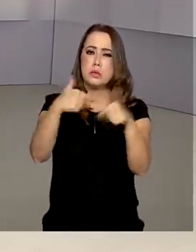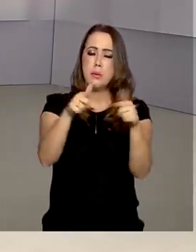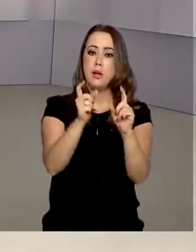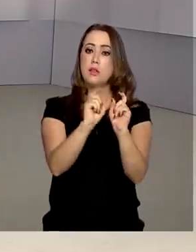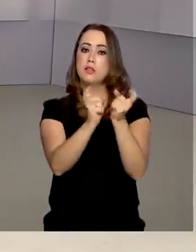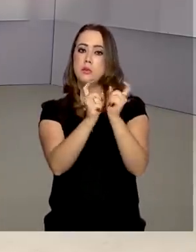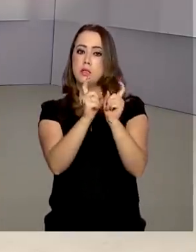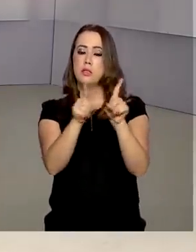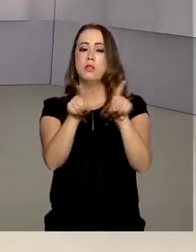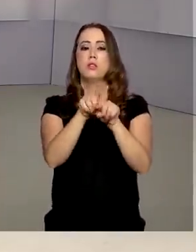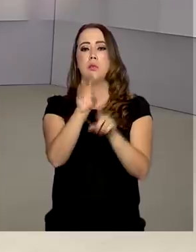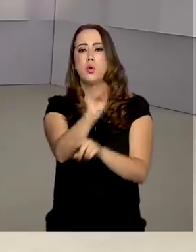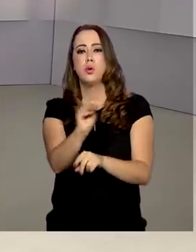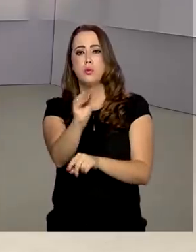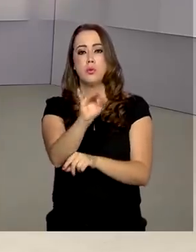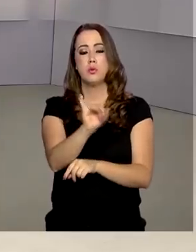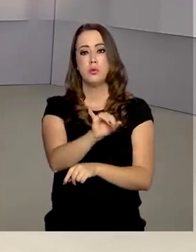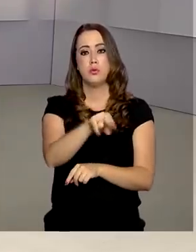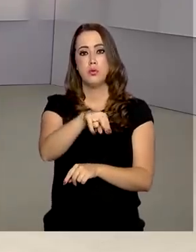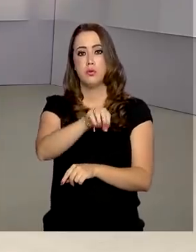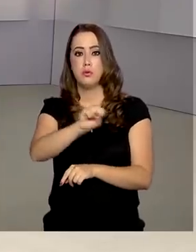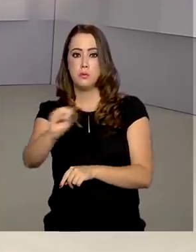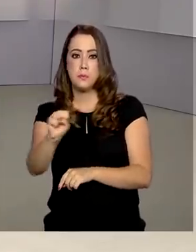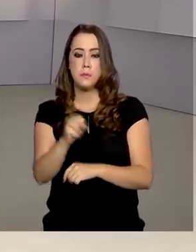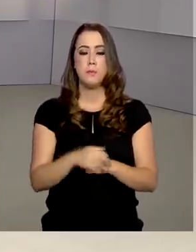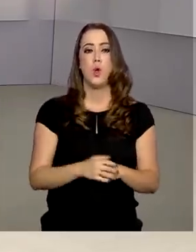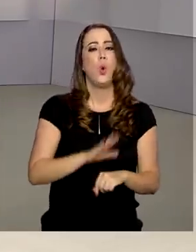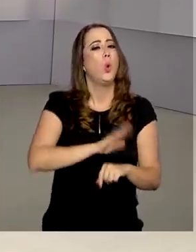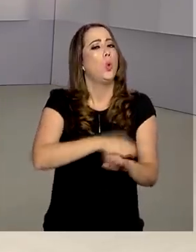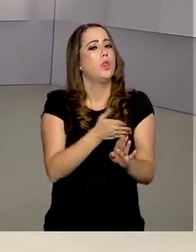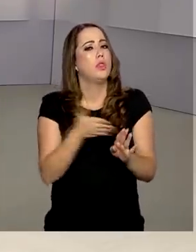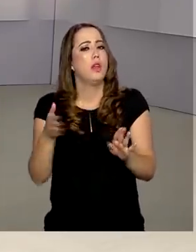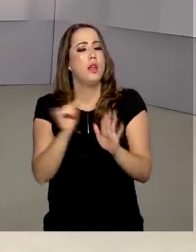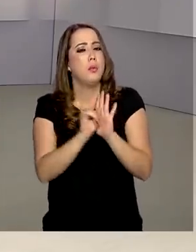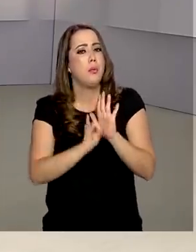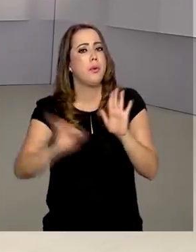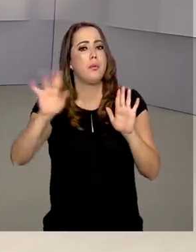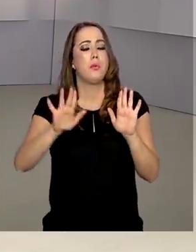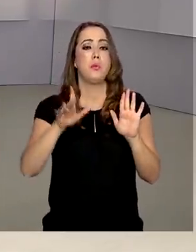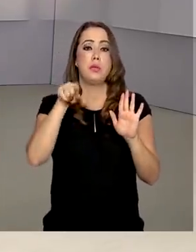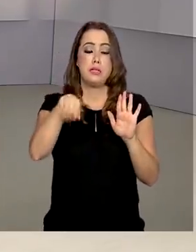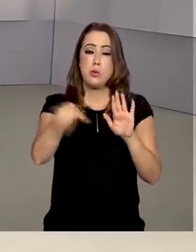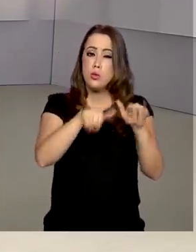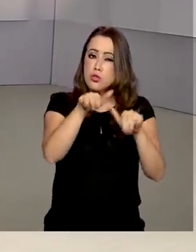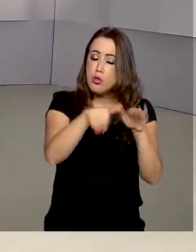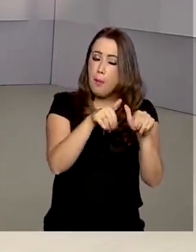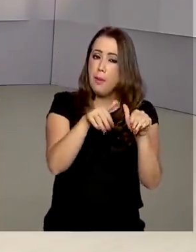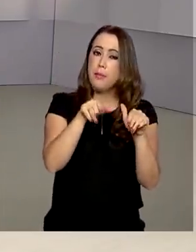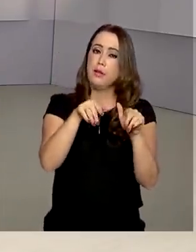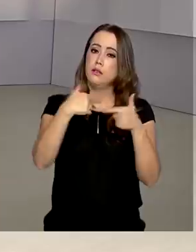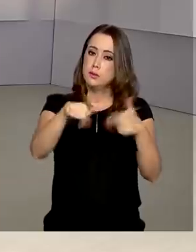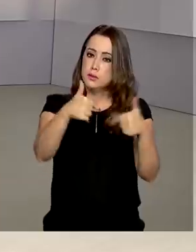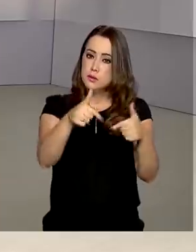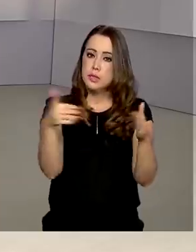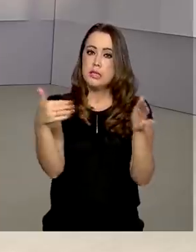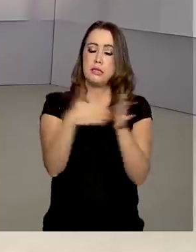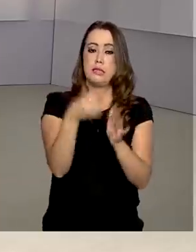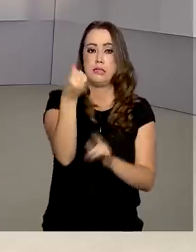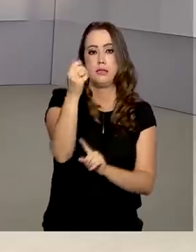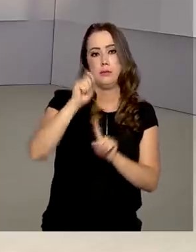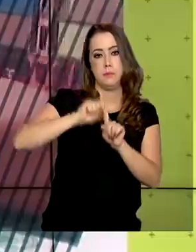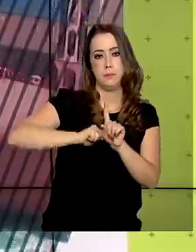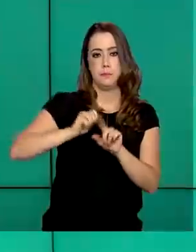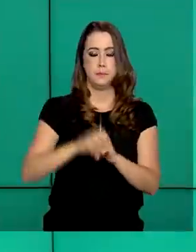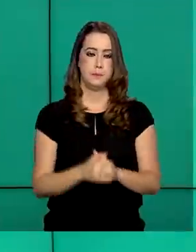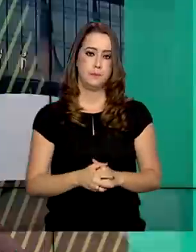administrativos e de atendimento do INSS. O prazo para a publicação deste chamamento público é de até seis meses.